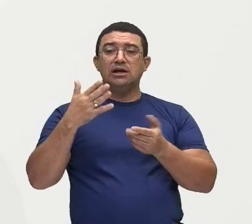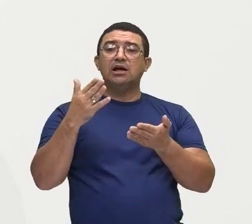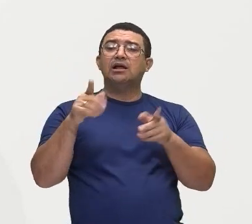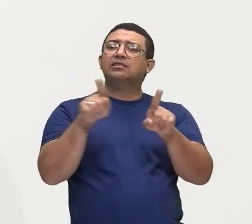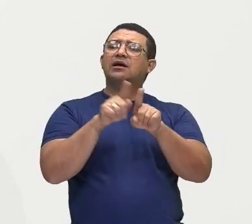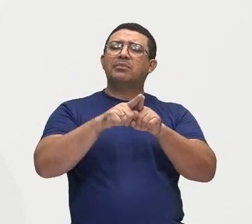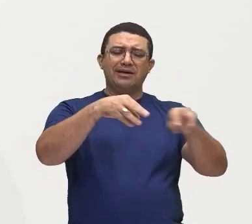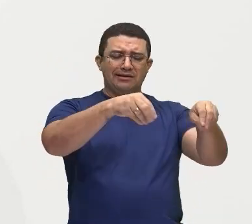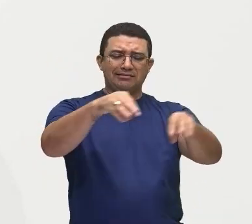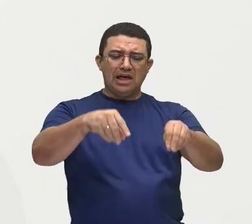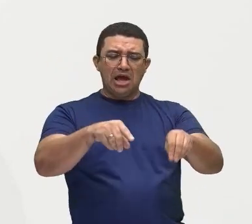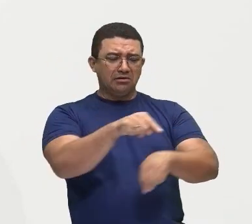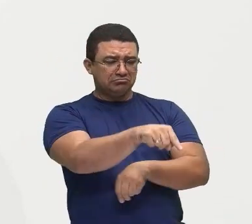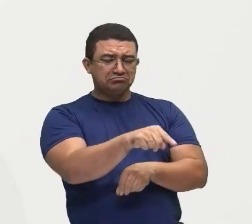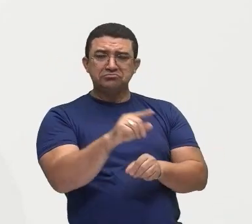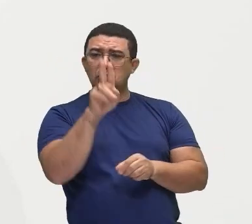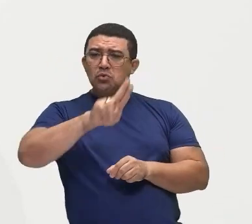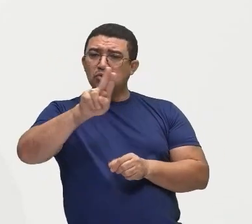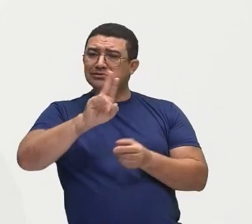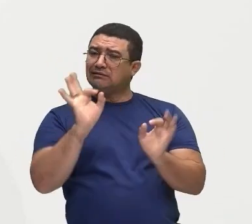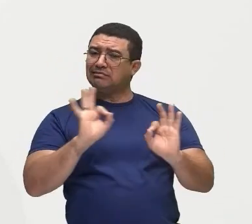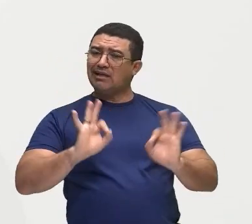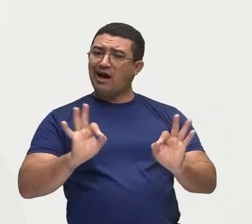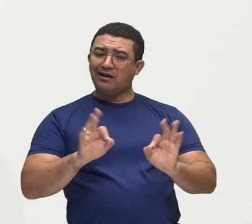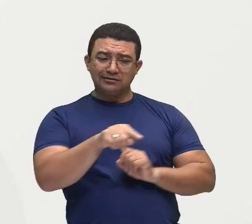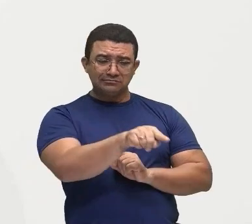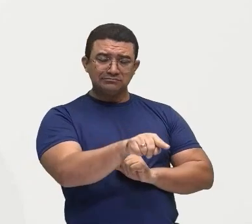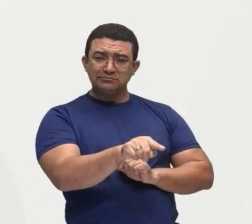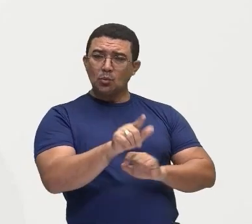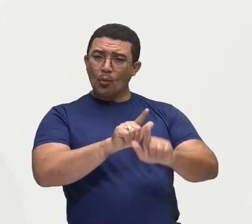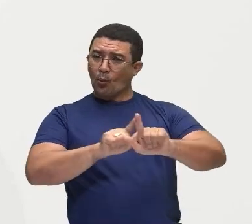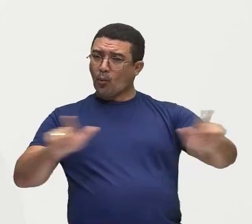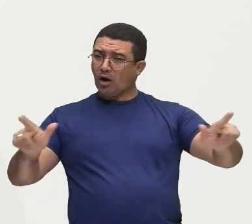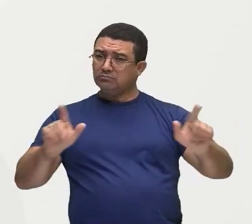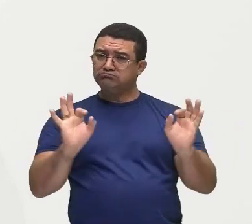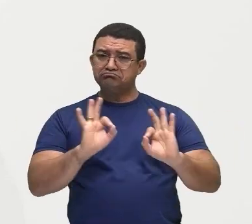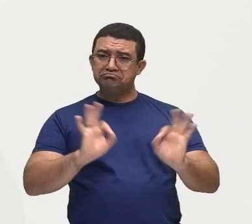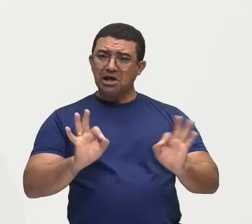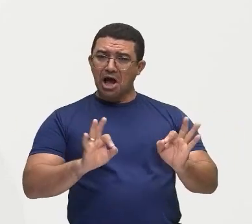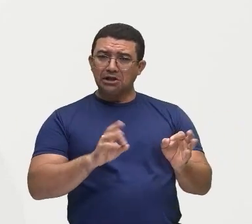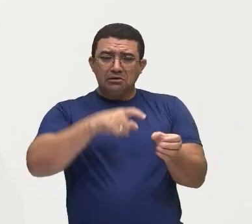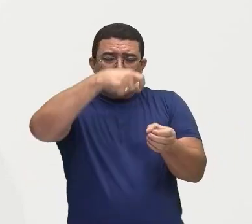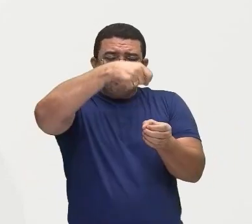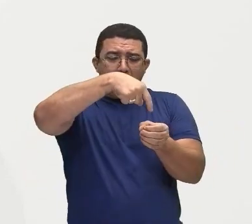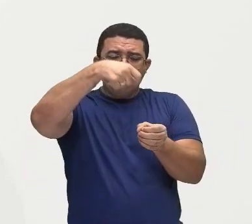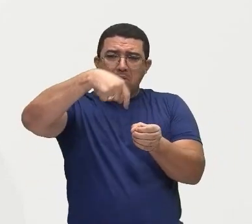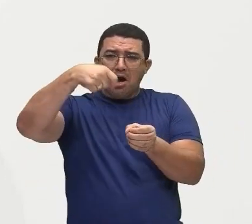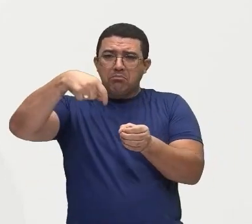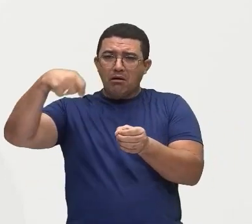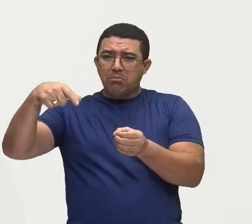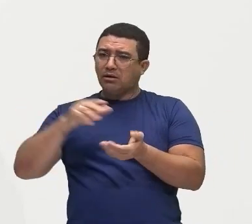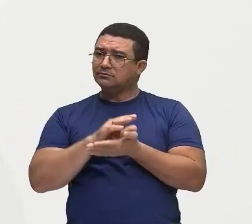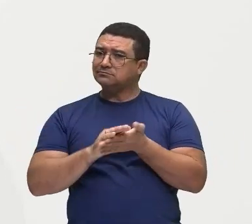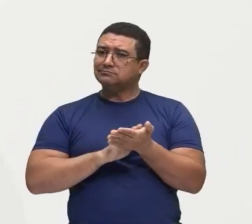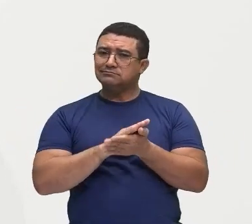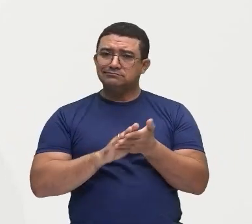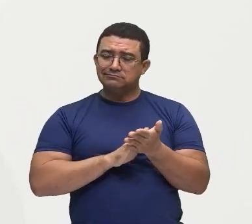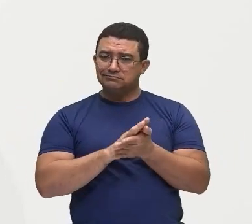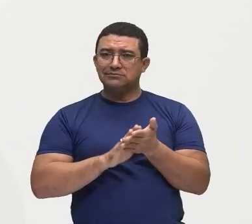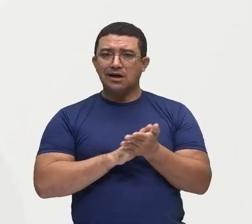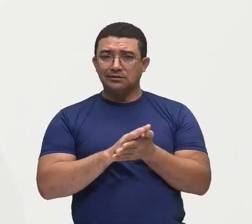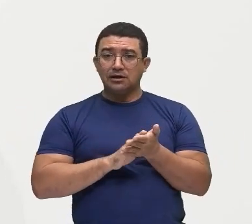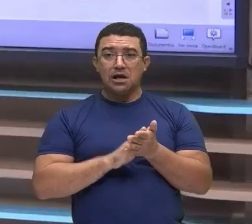paradas. Onde o proprietário, Que é o latifundiário, ele tá só ali esperando aquela terra ser